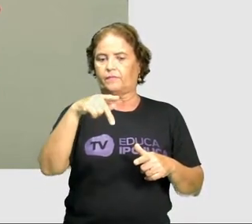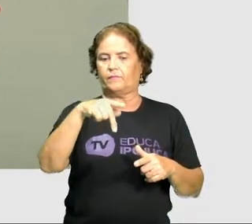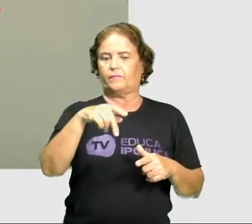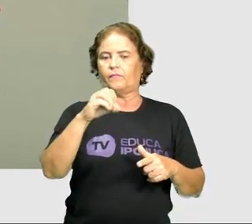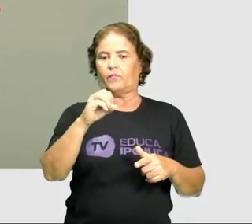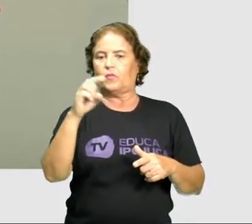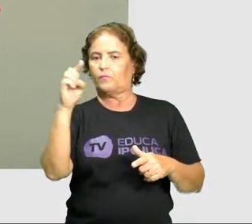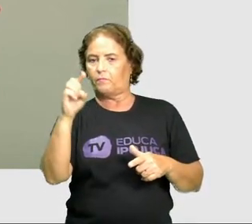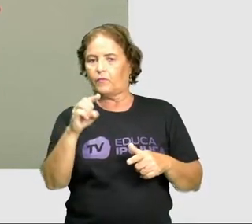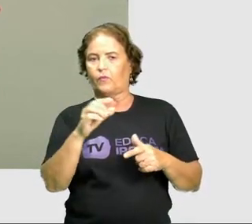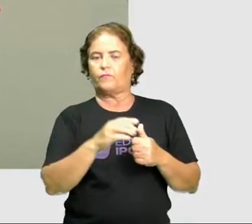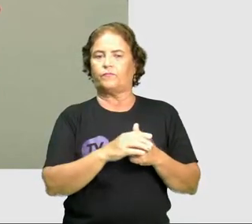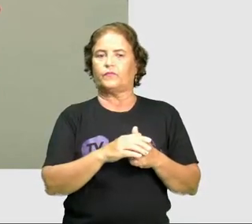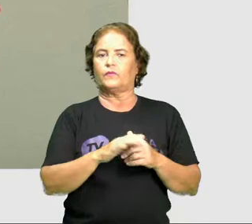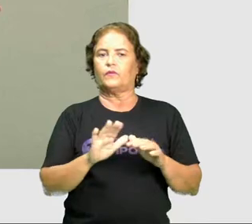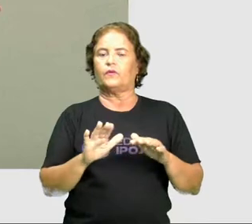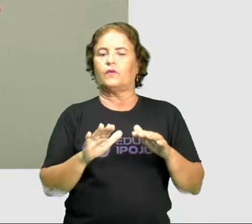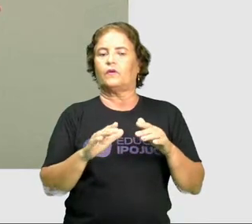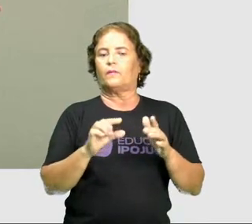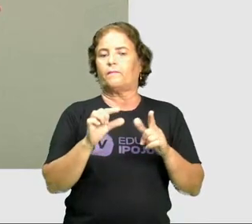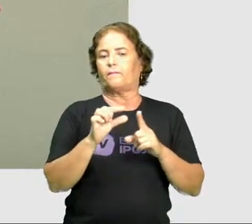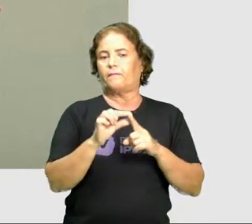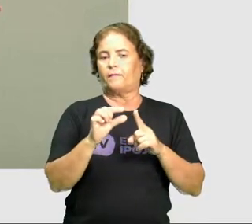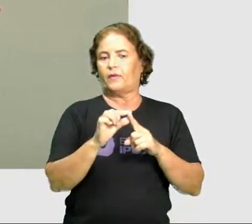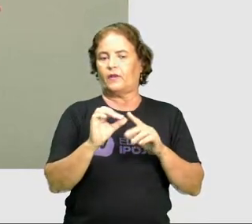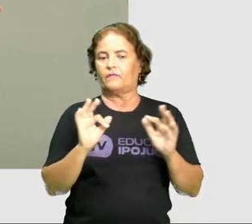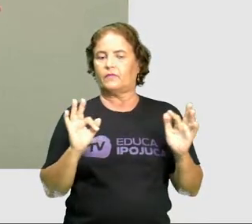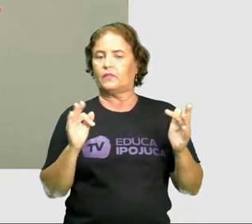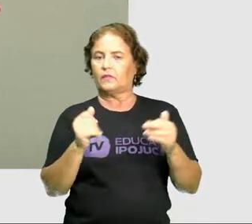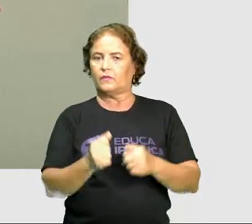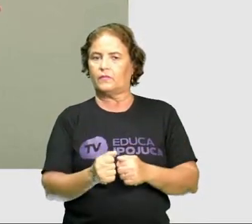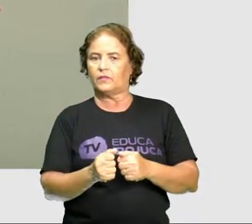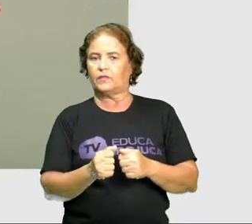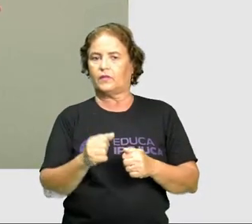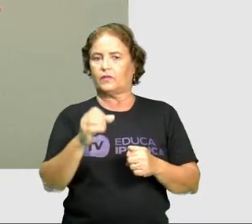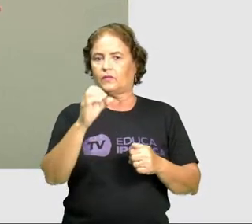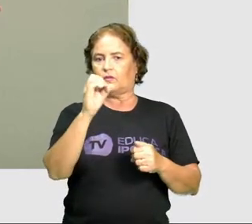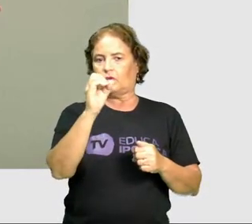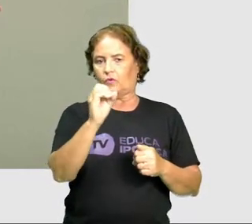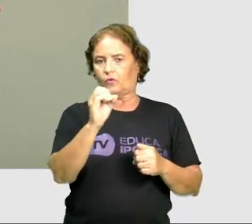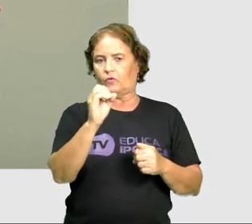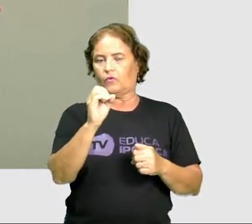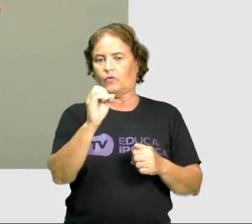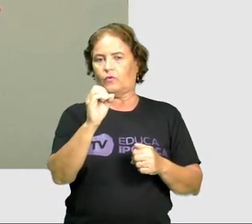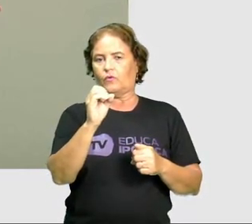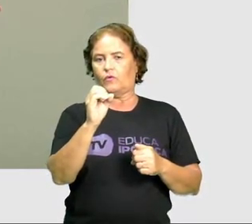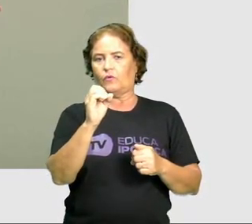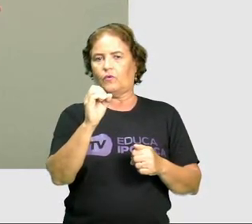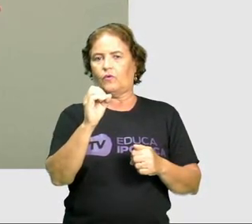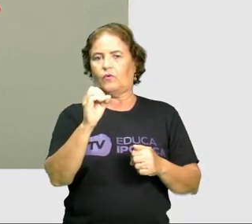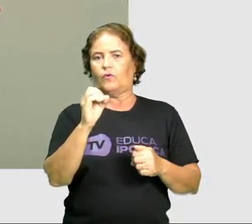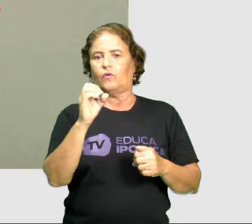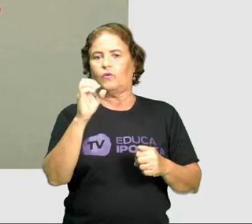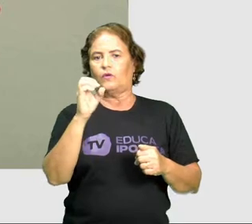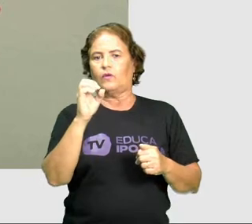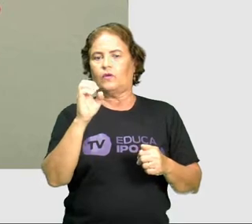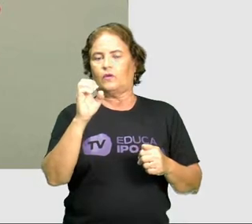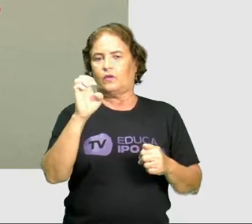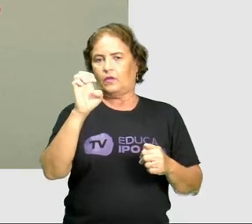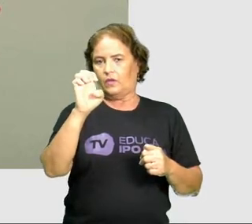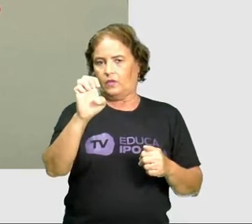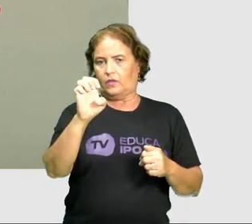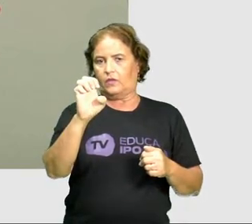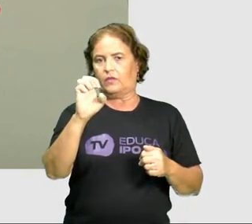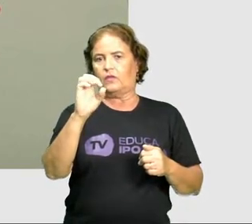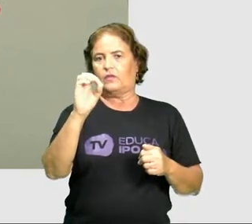O e MENS. Por exemplo, homens, não, o MENS não é que não é homens não, A, O, EM e